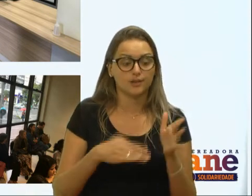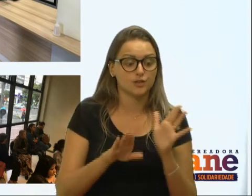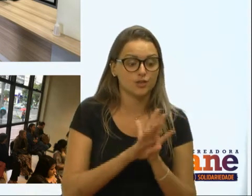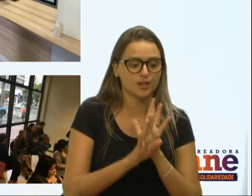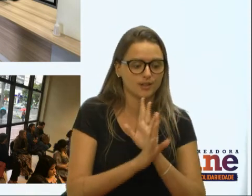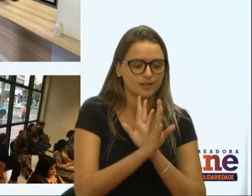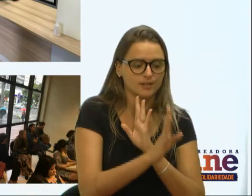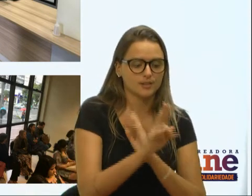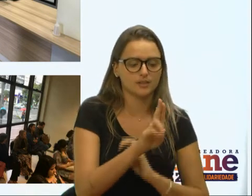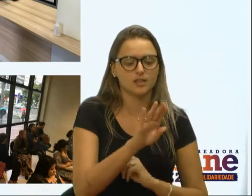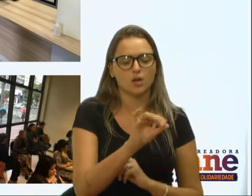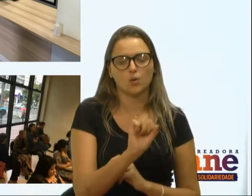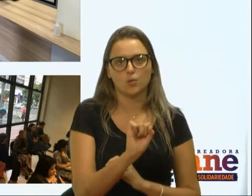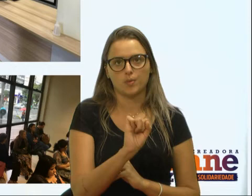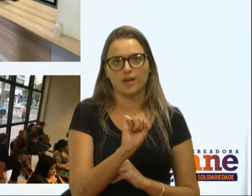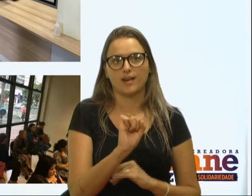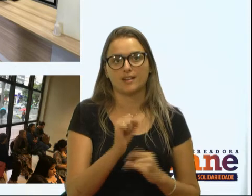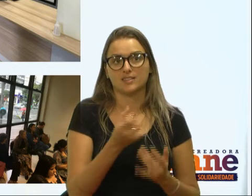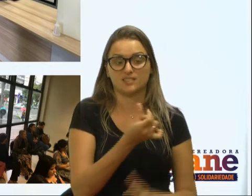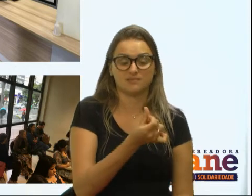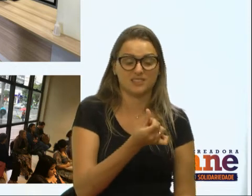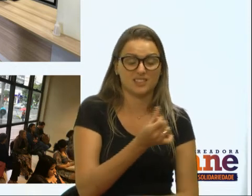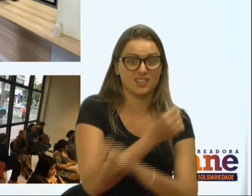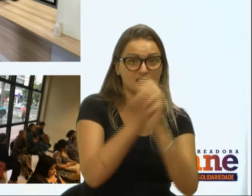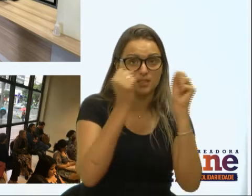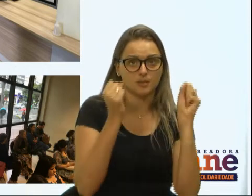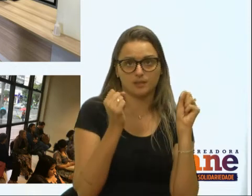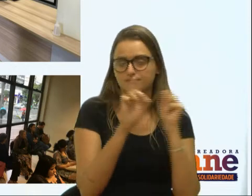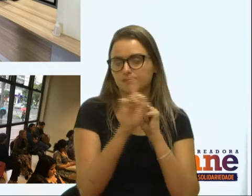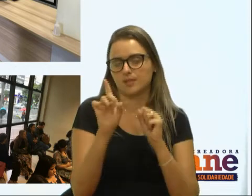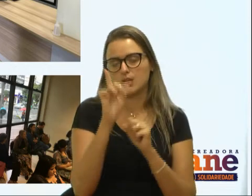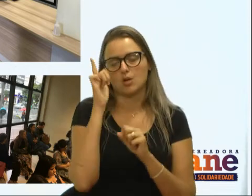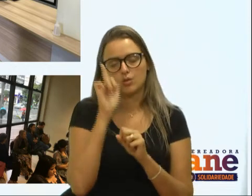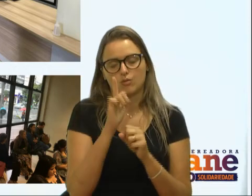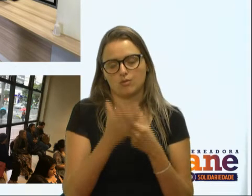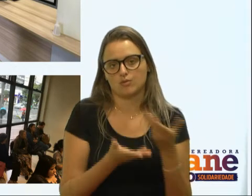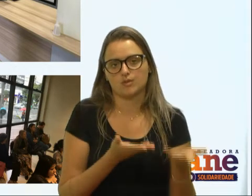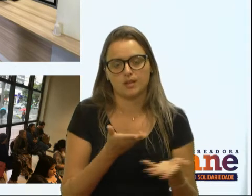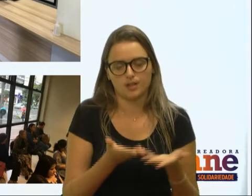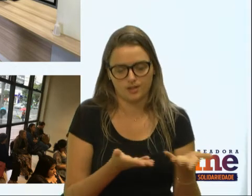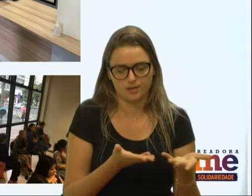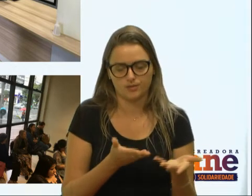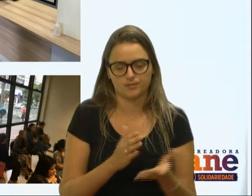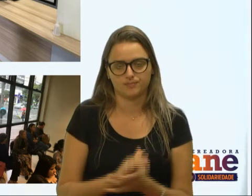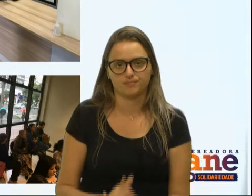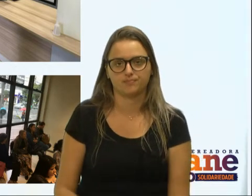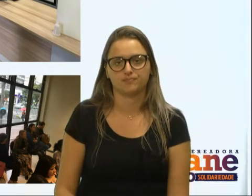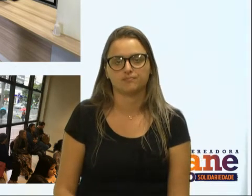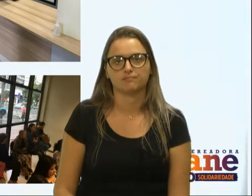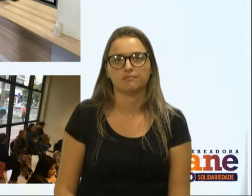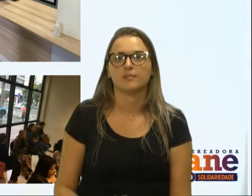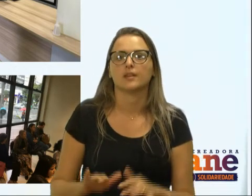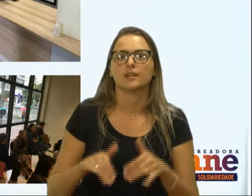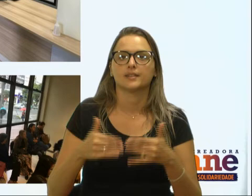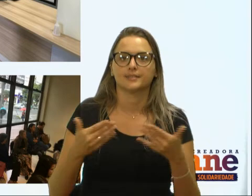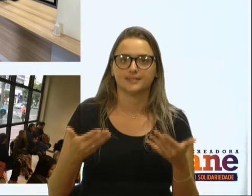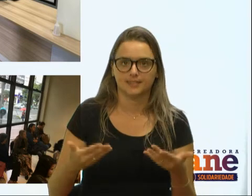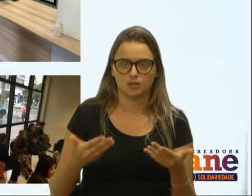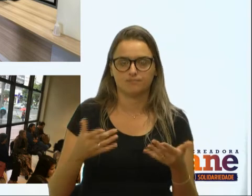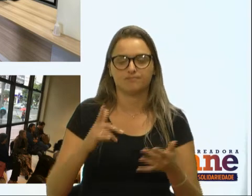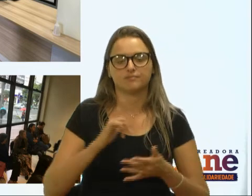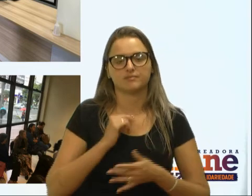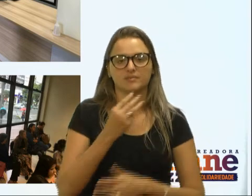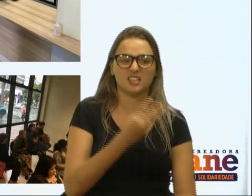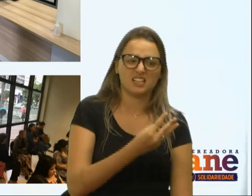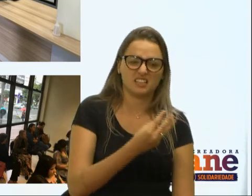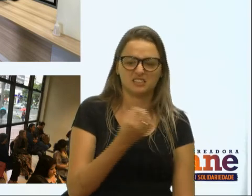das unidades básicas de saúde, 6 da manhã, e não conseguem ficha para atendimento. Então, são disponibilizados de 3